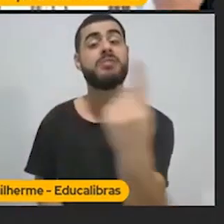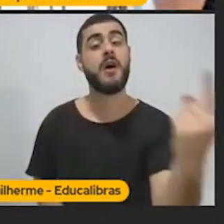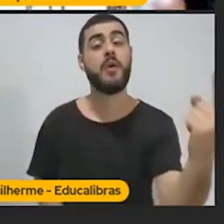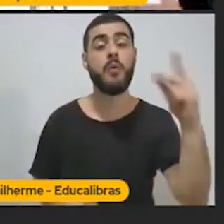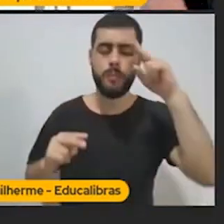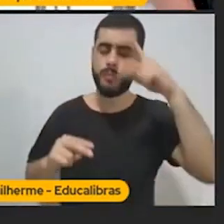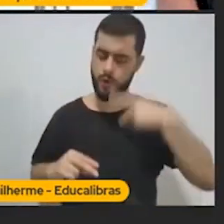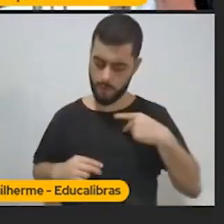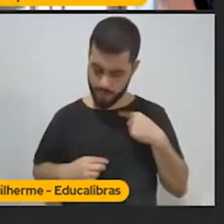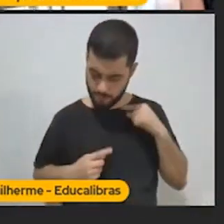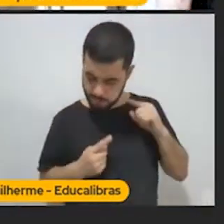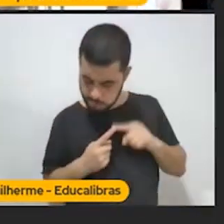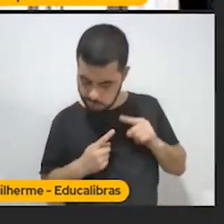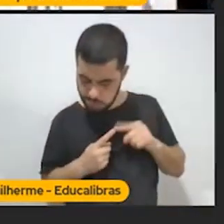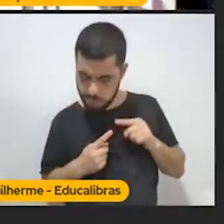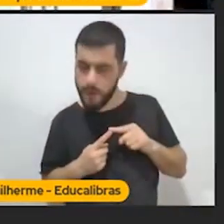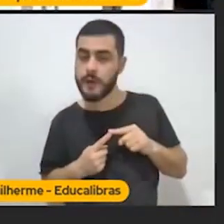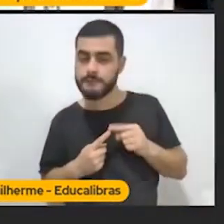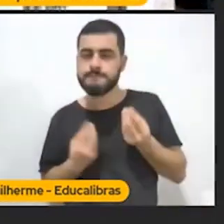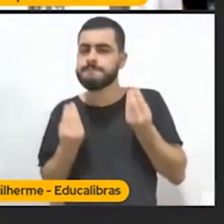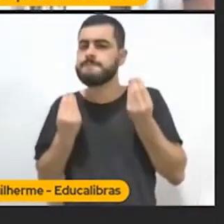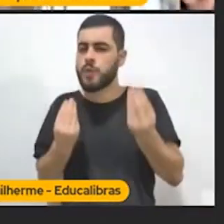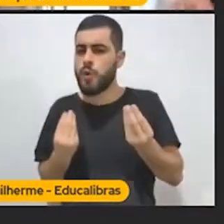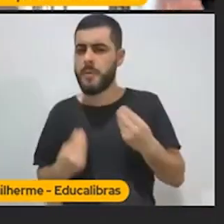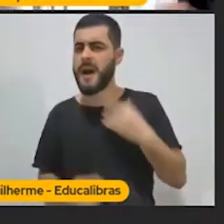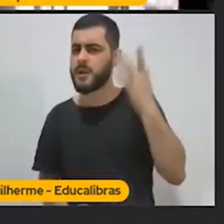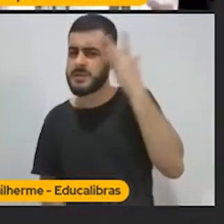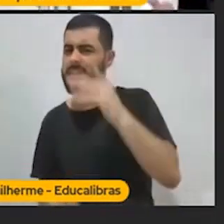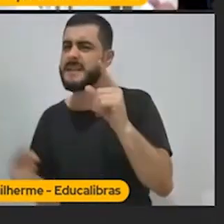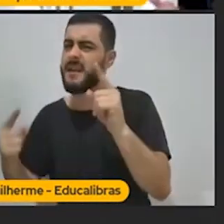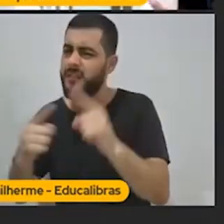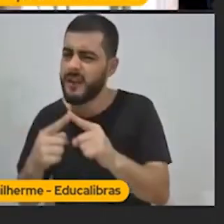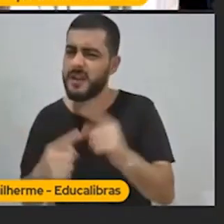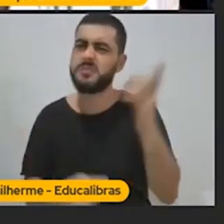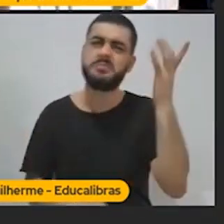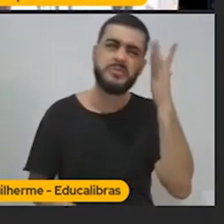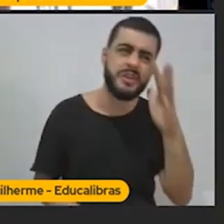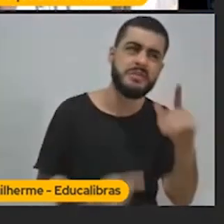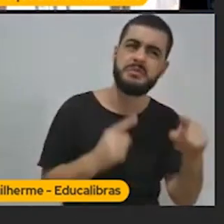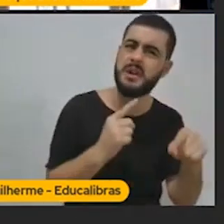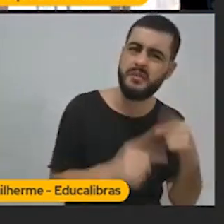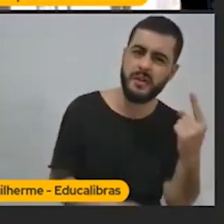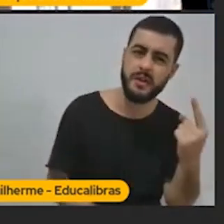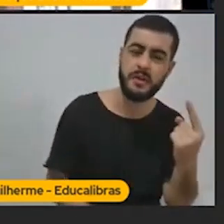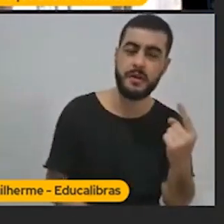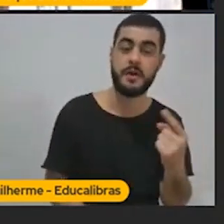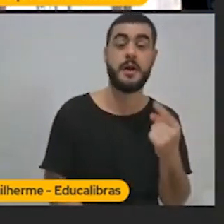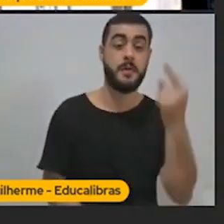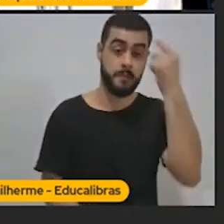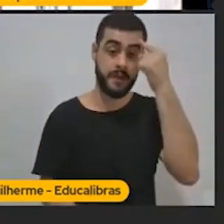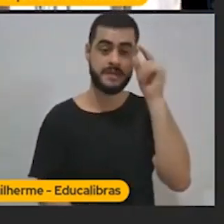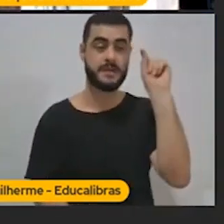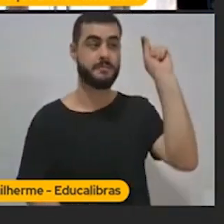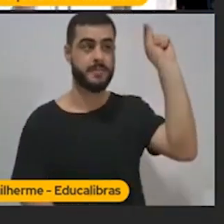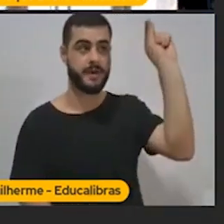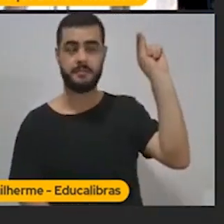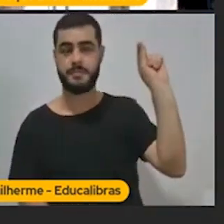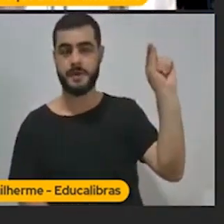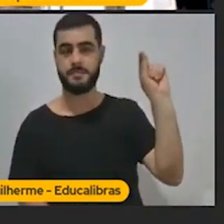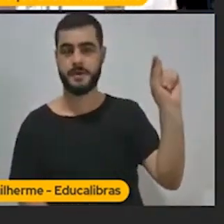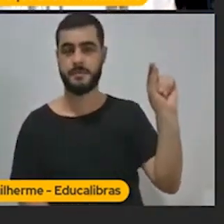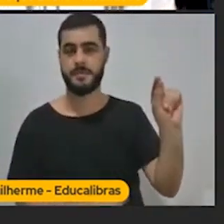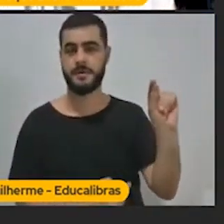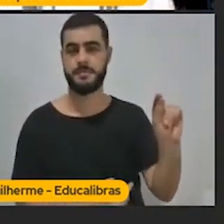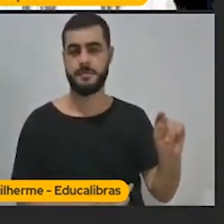você está assim, ah, não sei o que eu quero fazer, não sei se essa ideia é válida ou não. Você pensa no para, cujo, ou, é um, que,